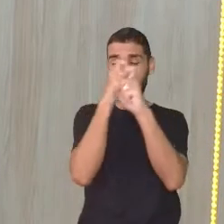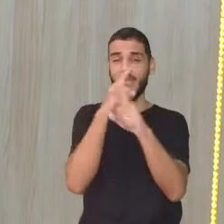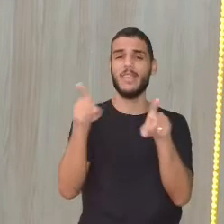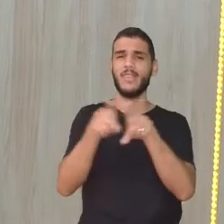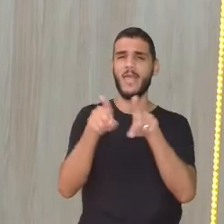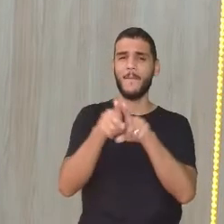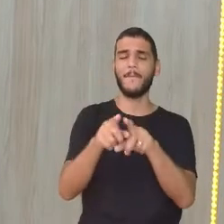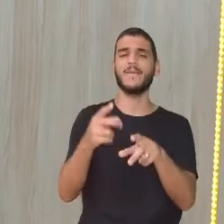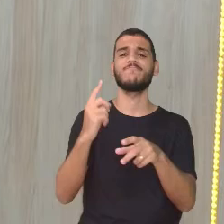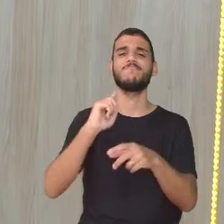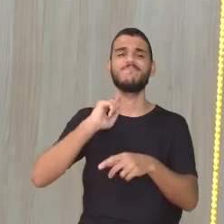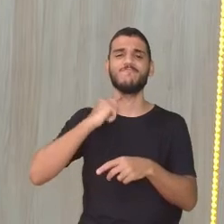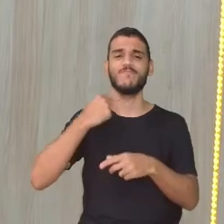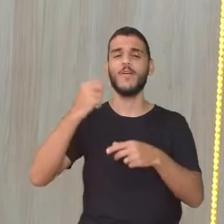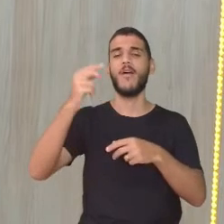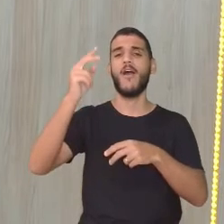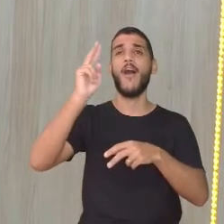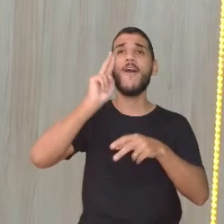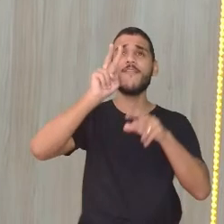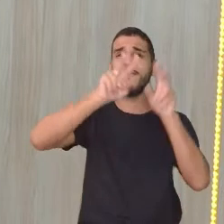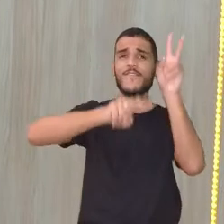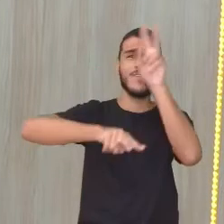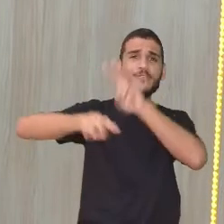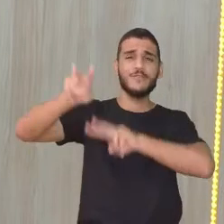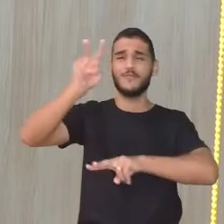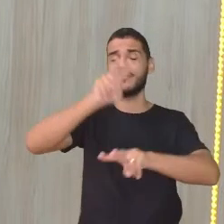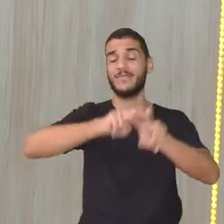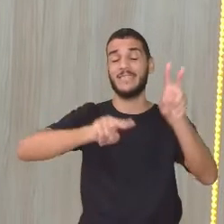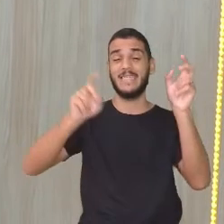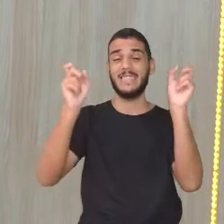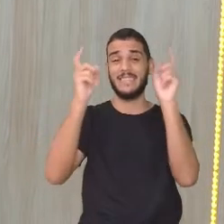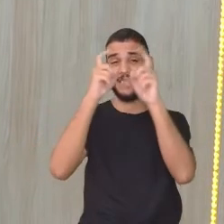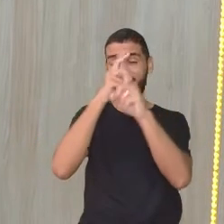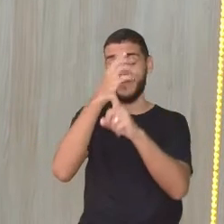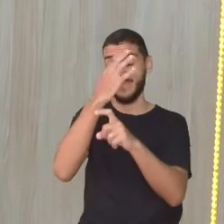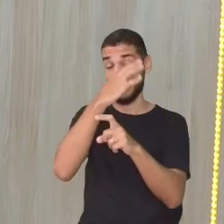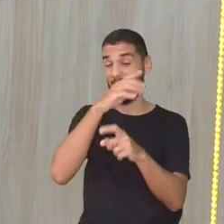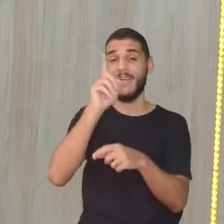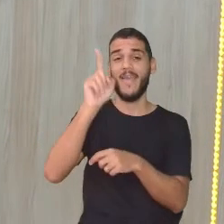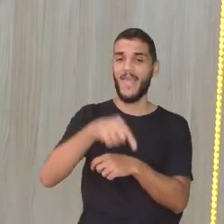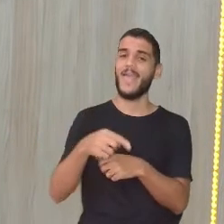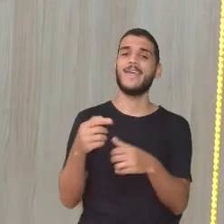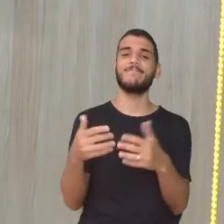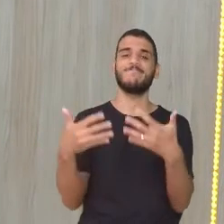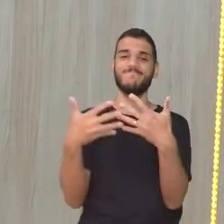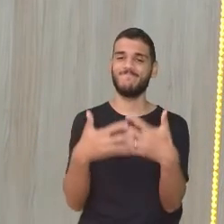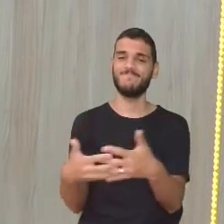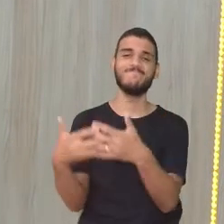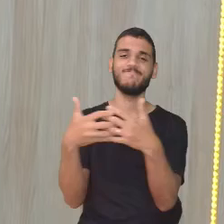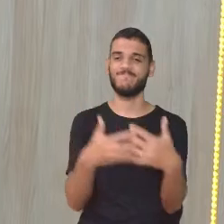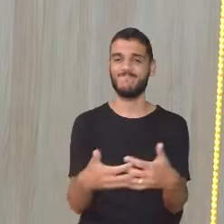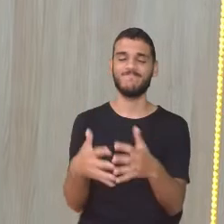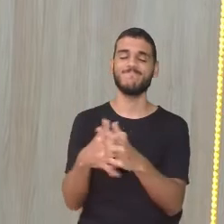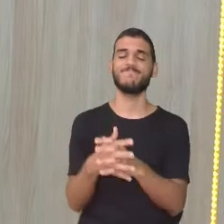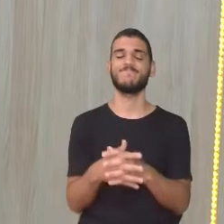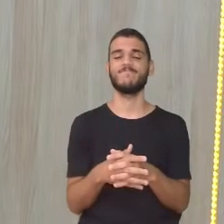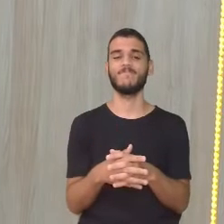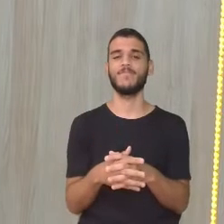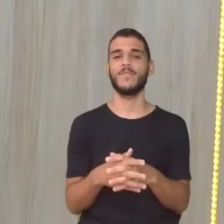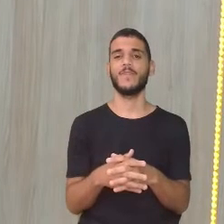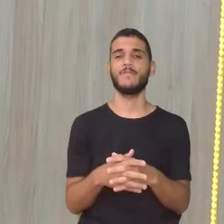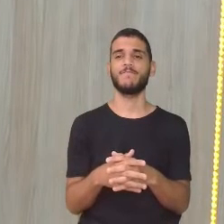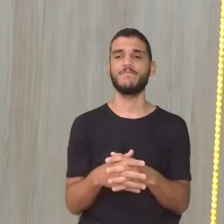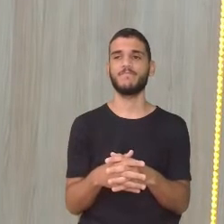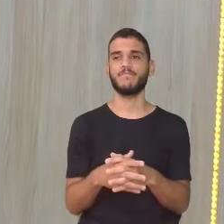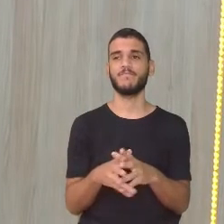também deixa o visual da cidade, né? Impactado. É, impactado. E isso, né? Não é tão